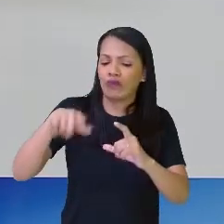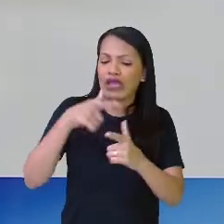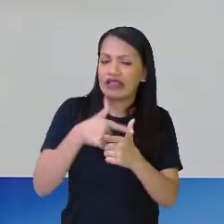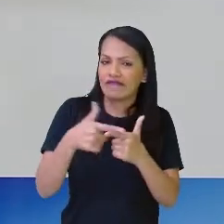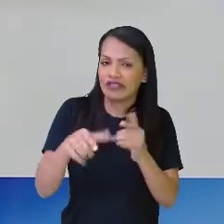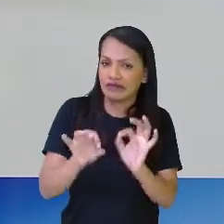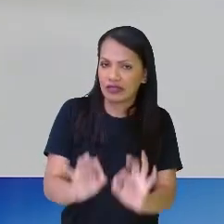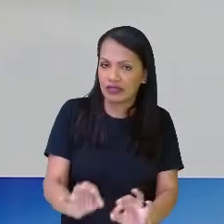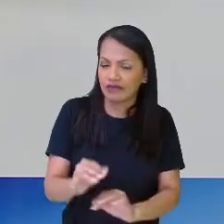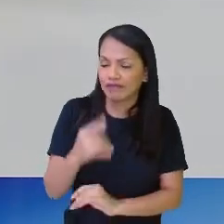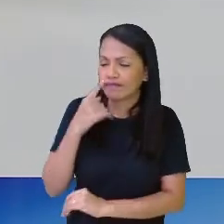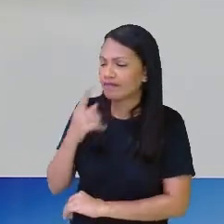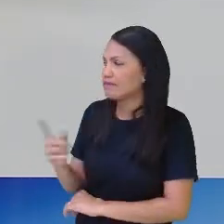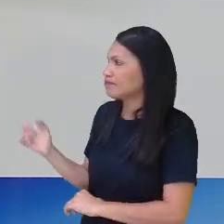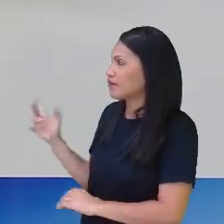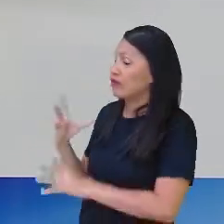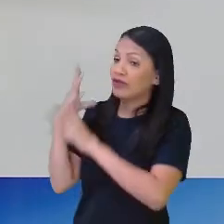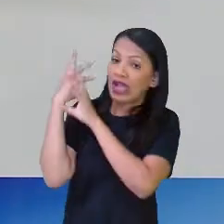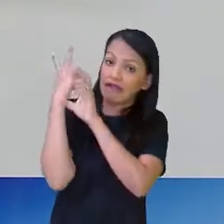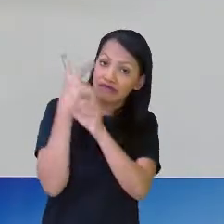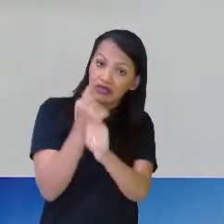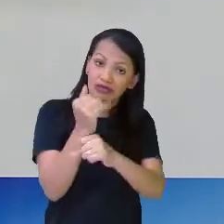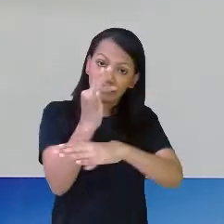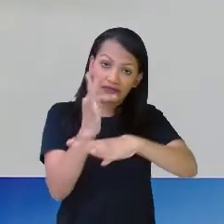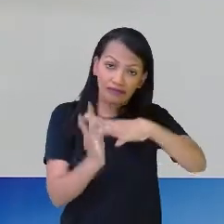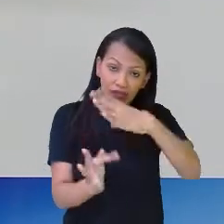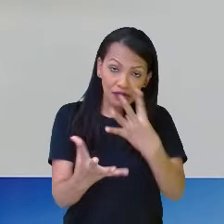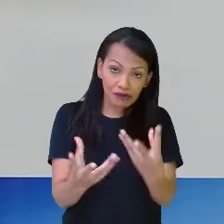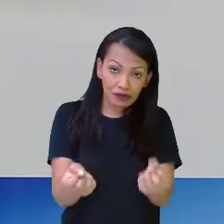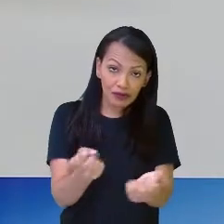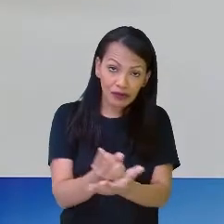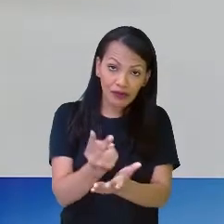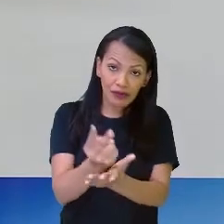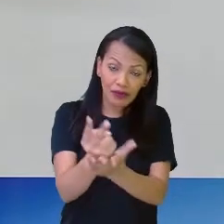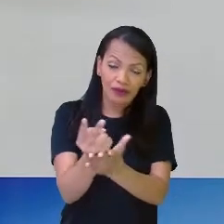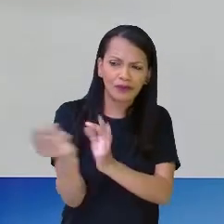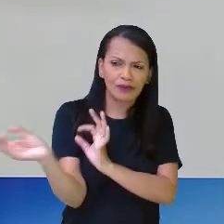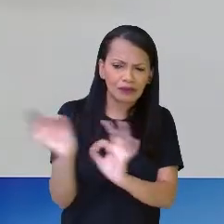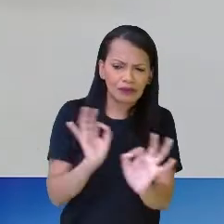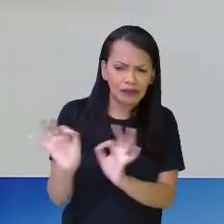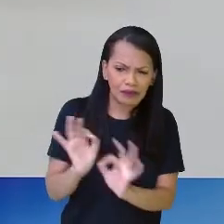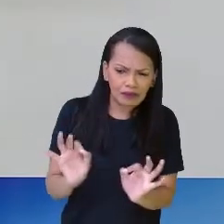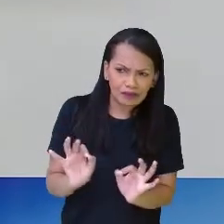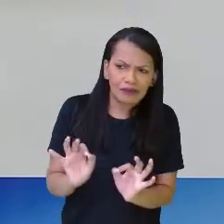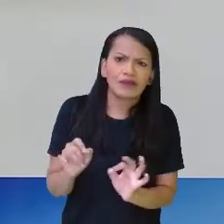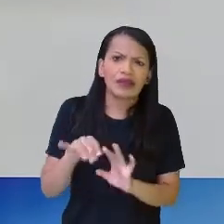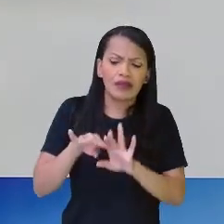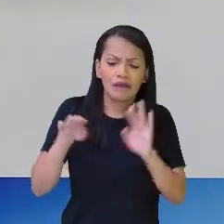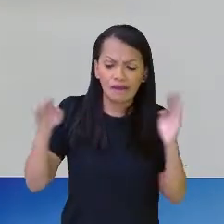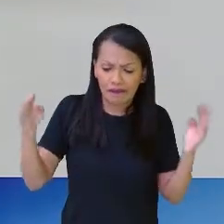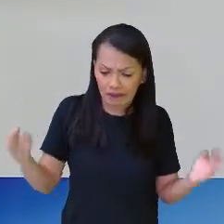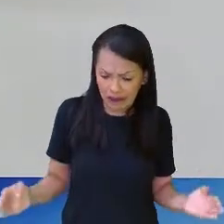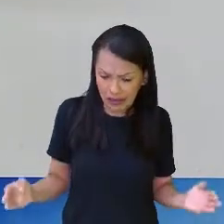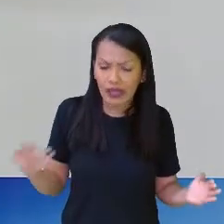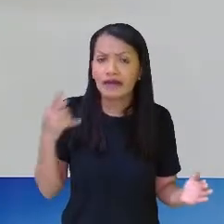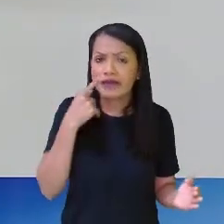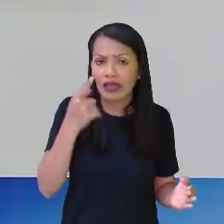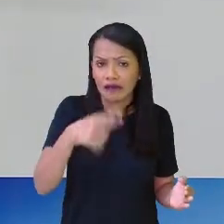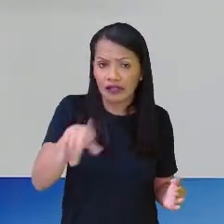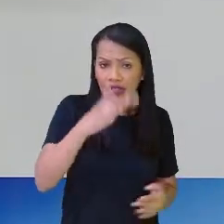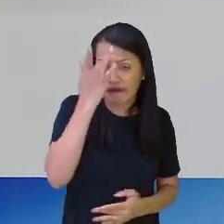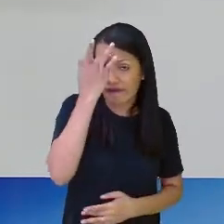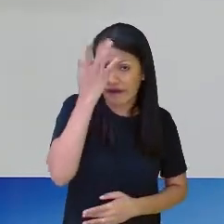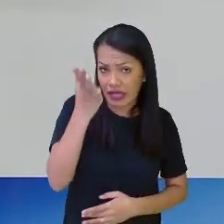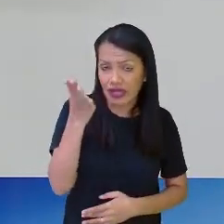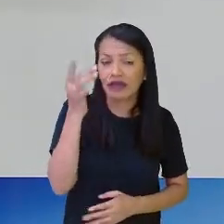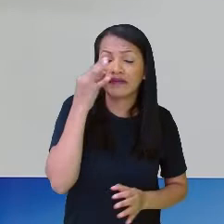revisão, vamos para cá, continuando, deixa eu arrumar aqui a nossa mesa, para ficar fácil